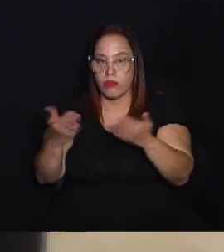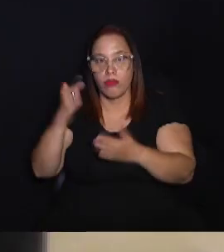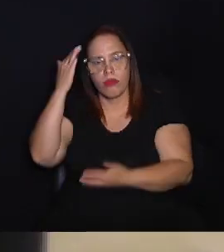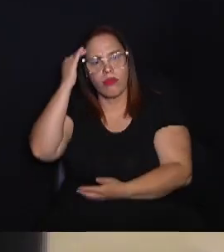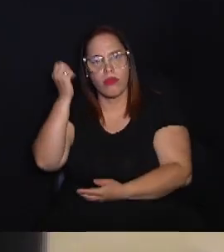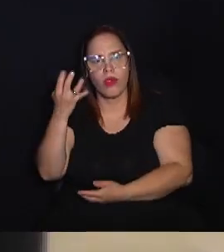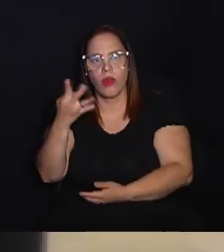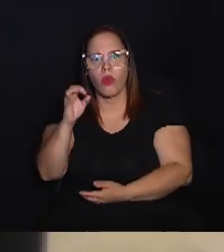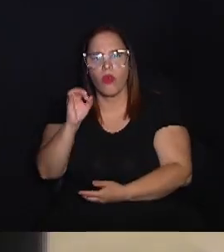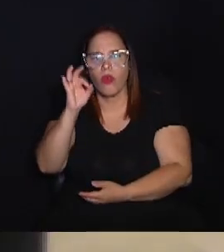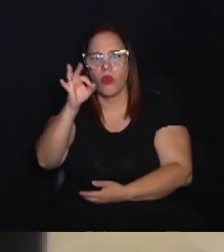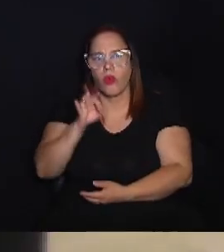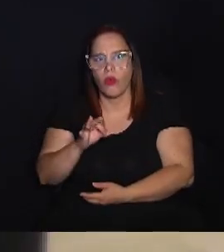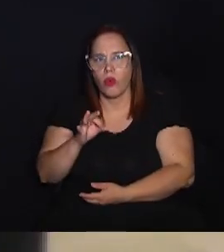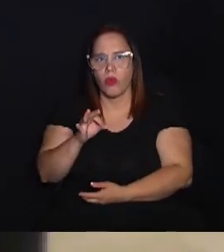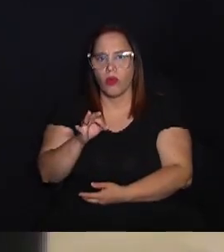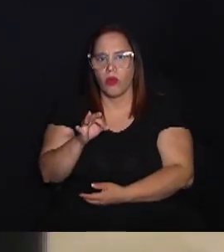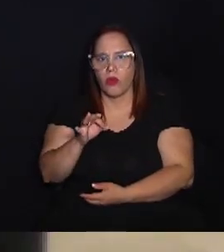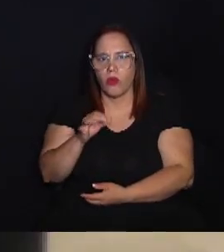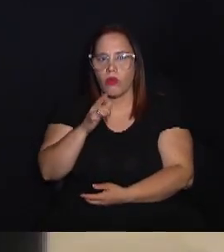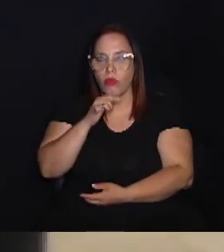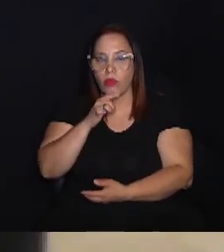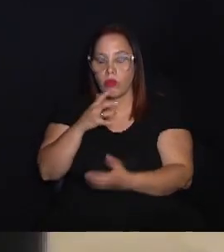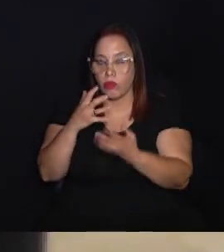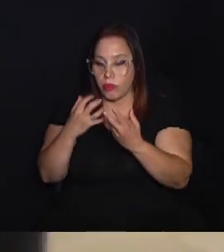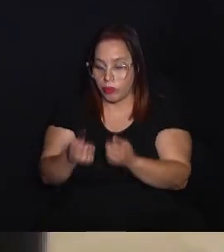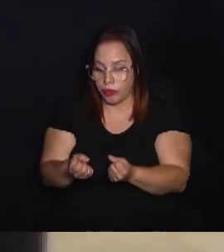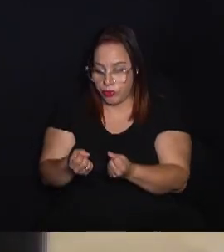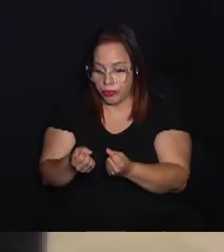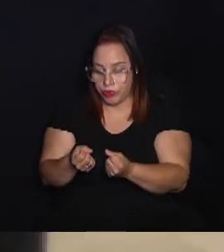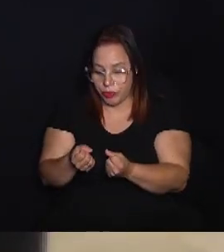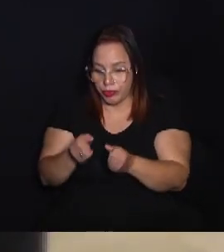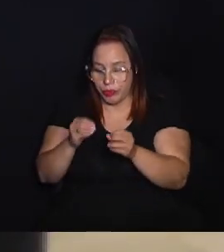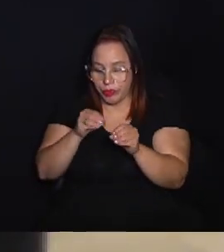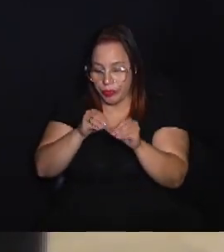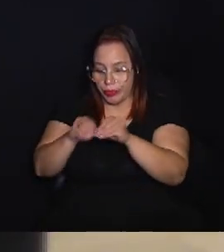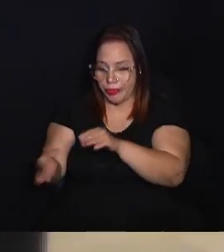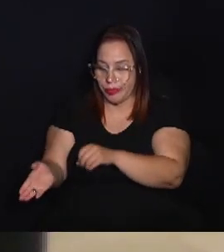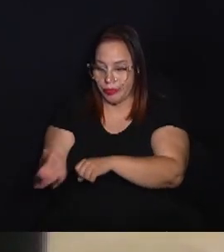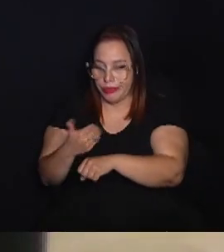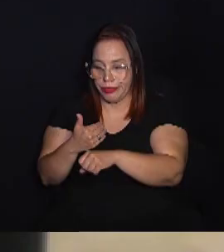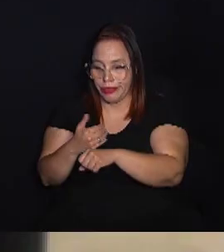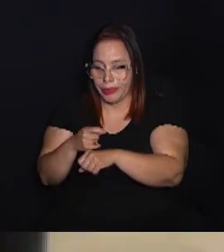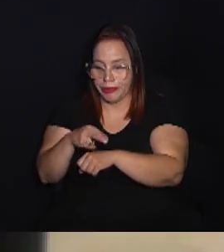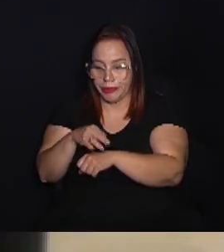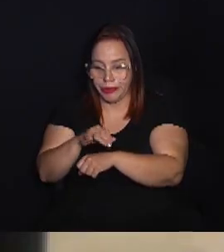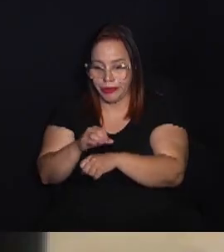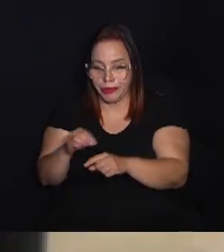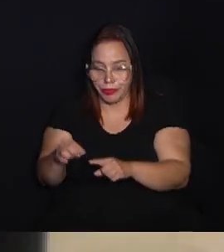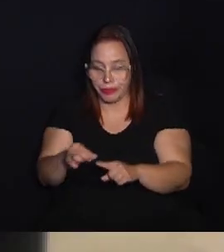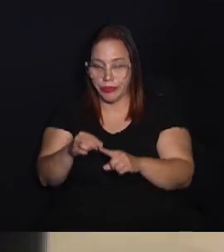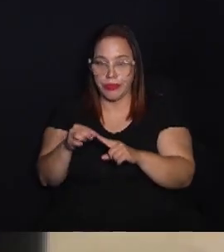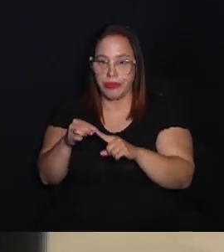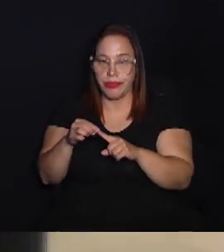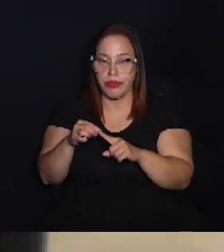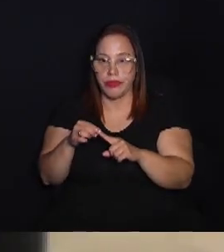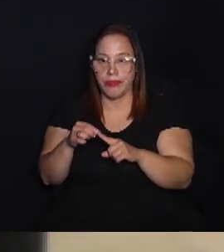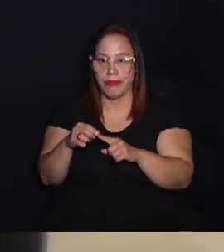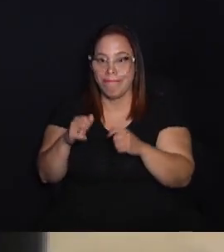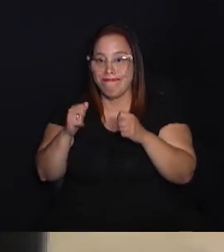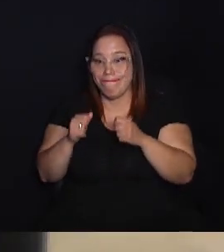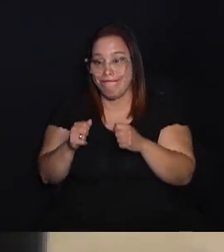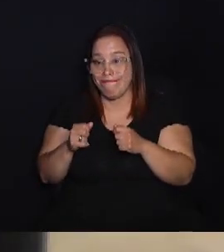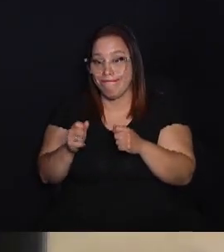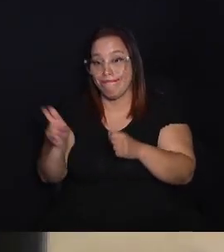Hoje a gente sabe que 40% em média da água que é captada, ela é desperdiçada antes de chegar na parte periférica ali, onde as